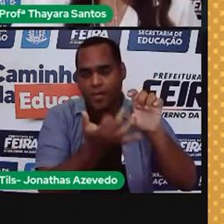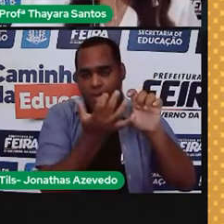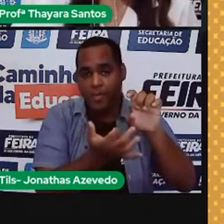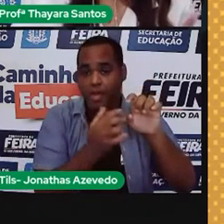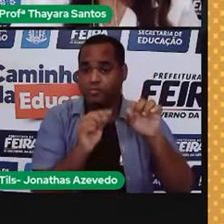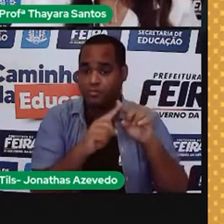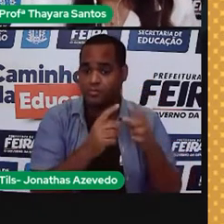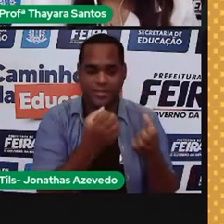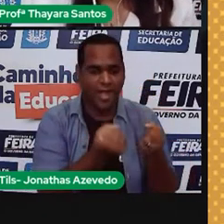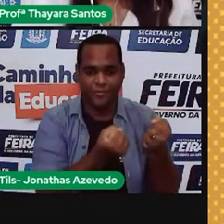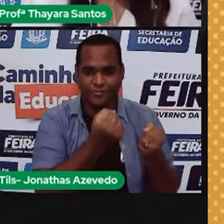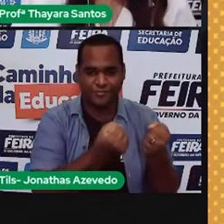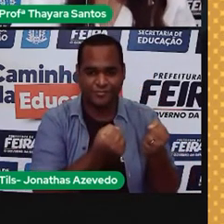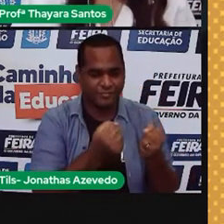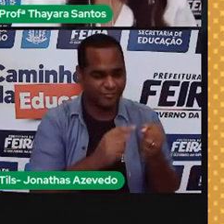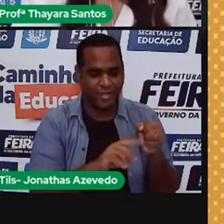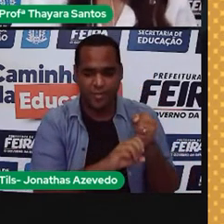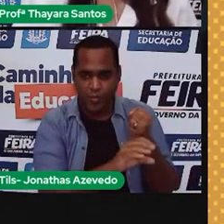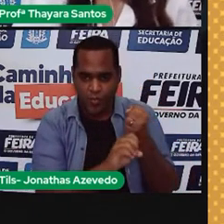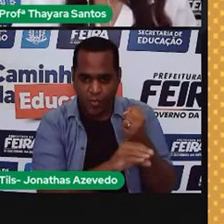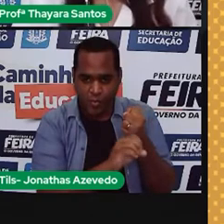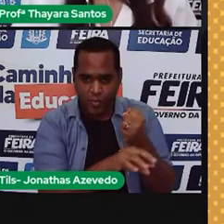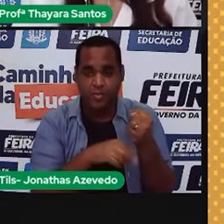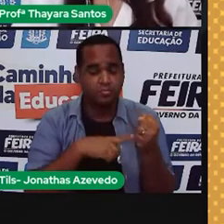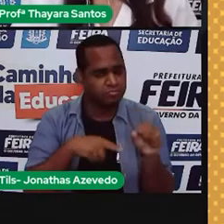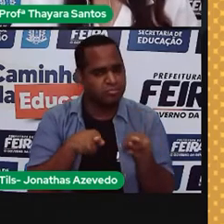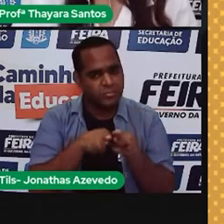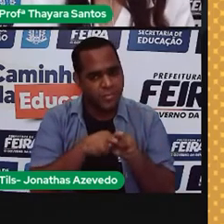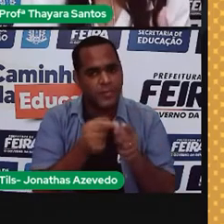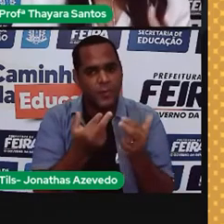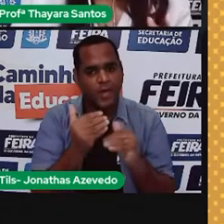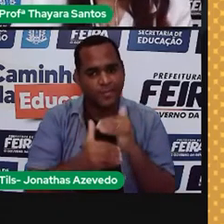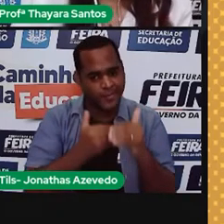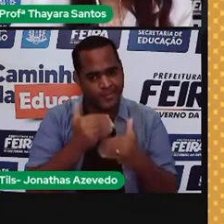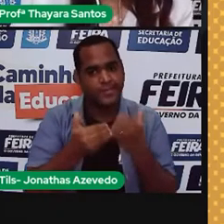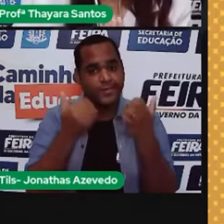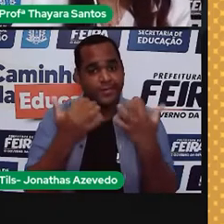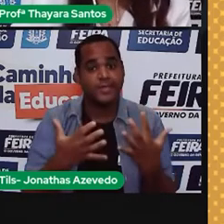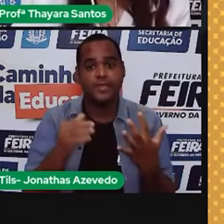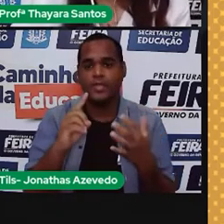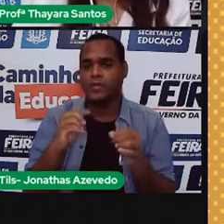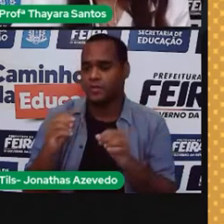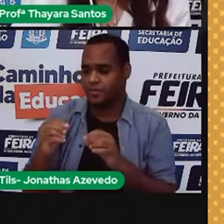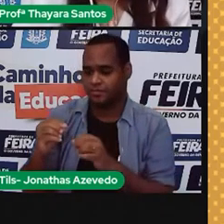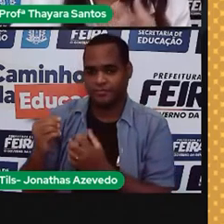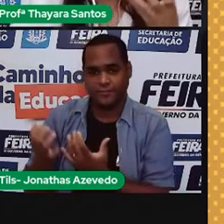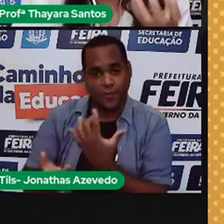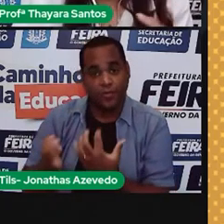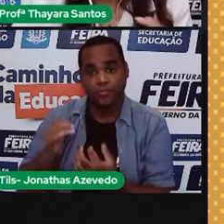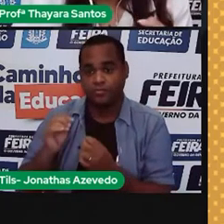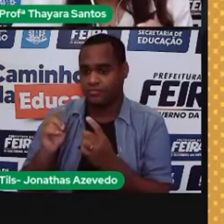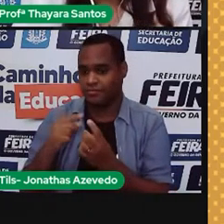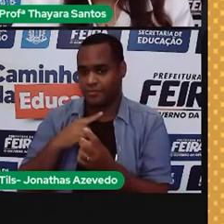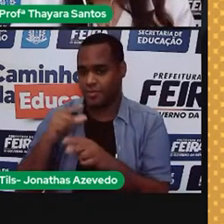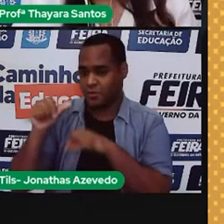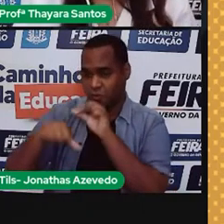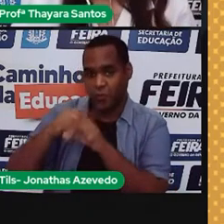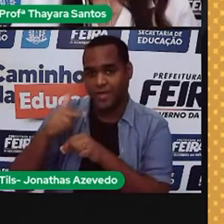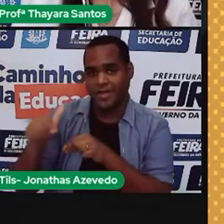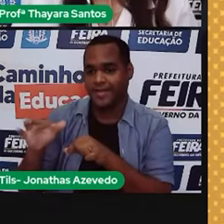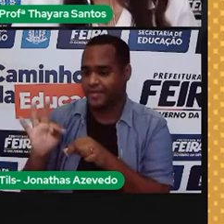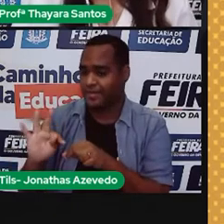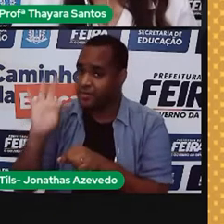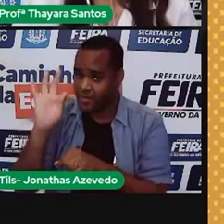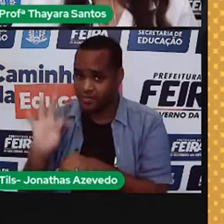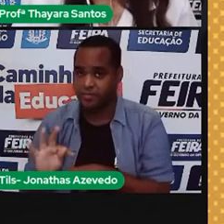automóveis, no motor dos automóveis também acontece esse processo. Então a agitação dessas moléculas, que é a energia térmica,